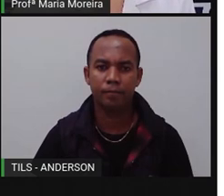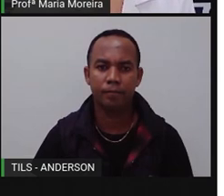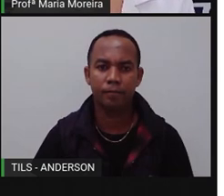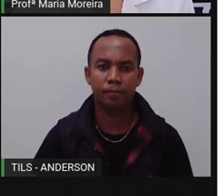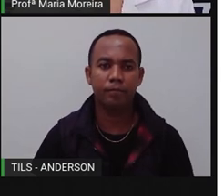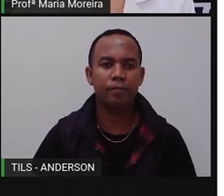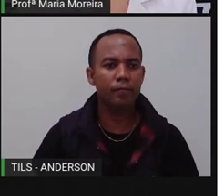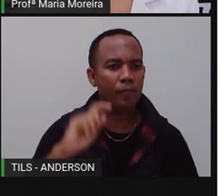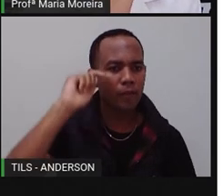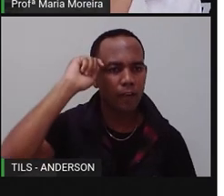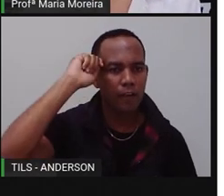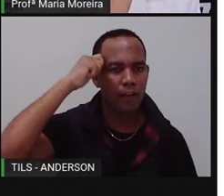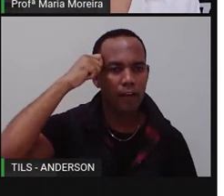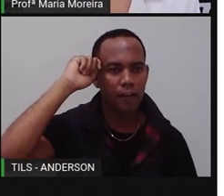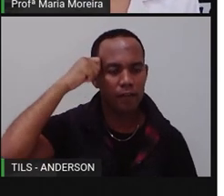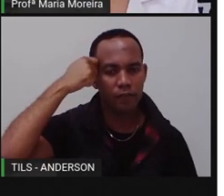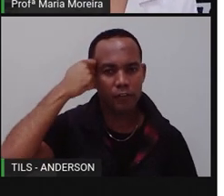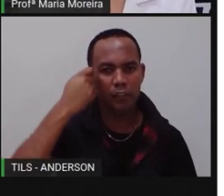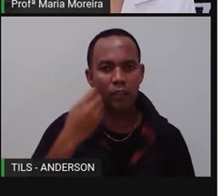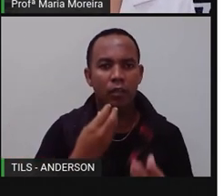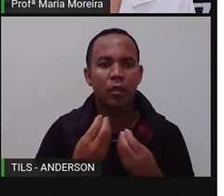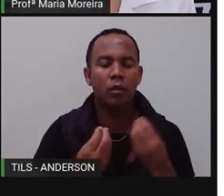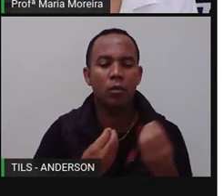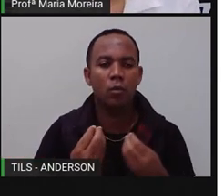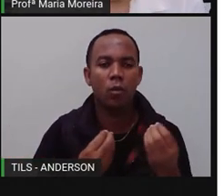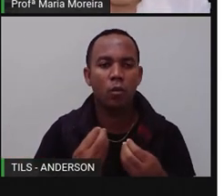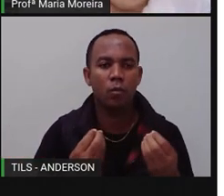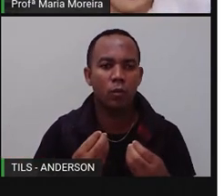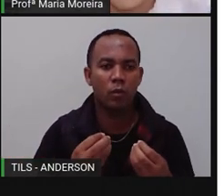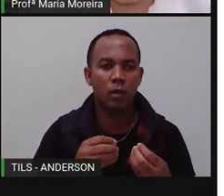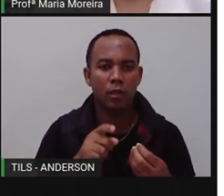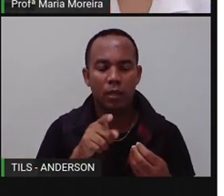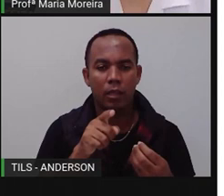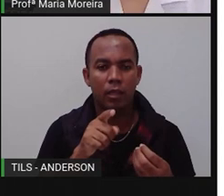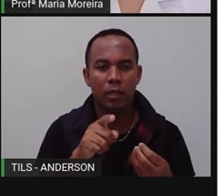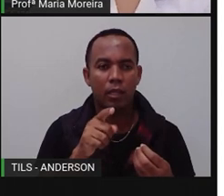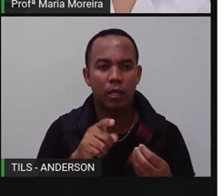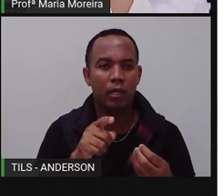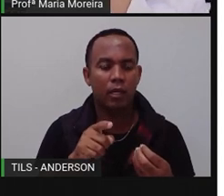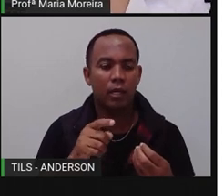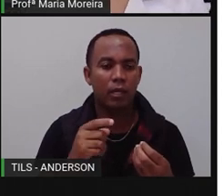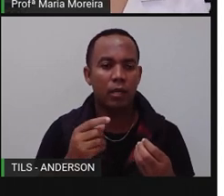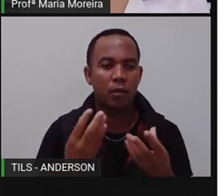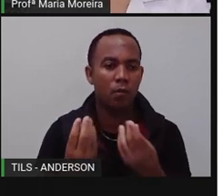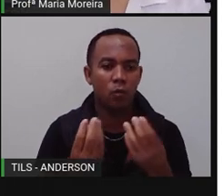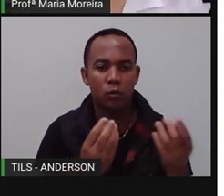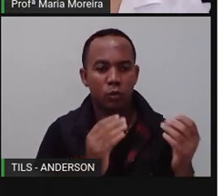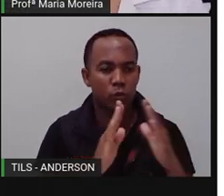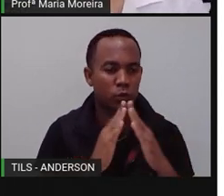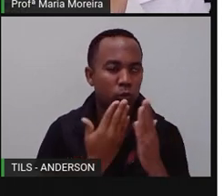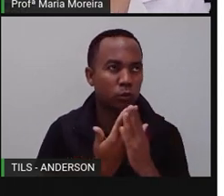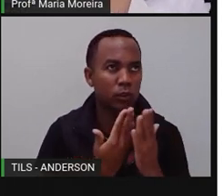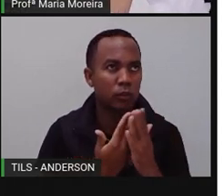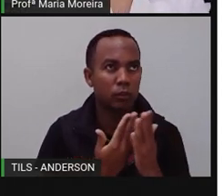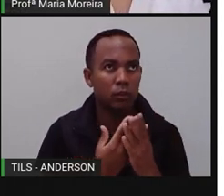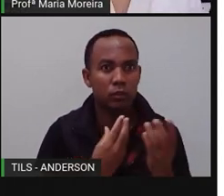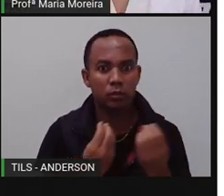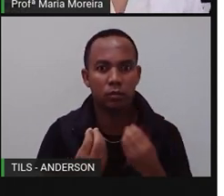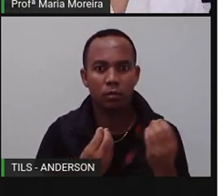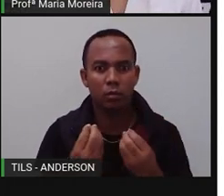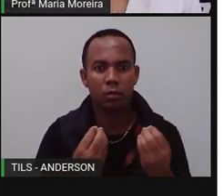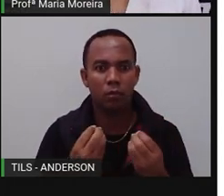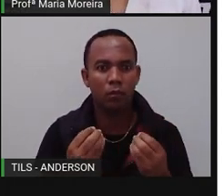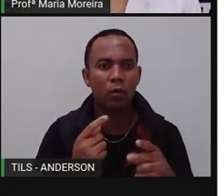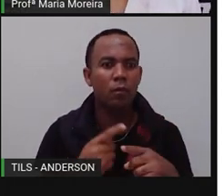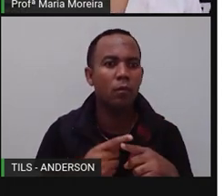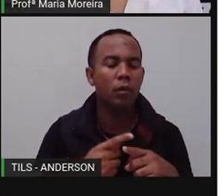A África, né? É o berço da humanidade. considerada por muitos estudiosos como o berço da humanidade. Mas